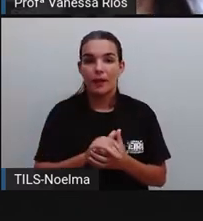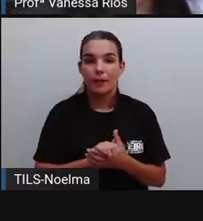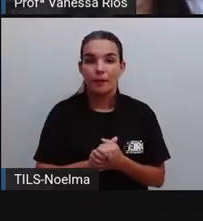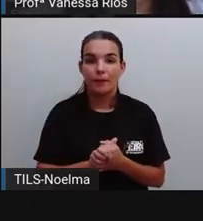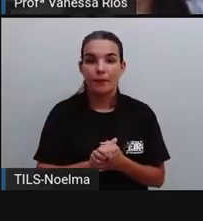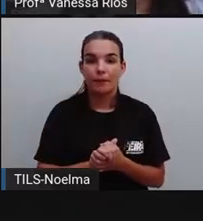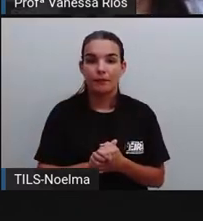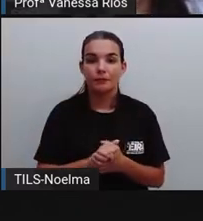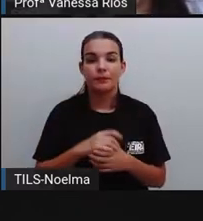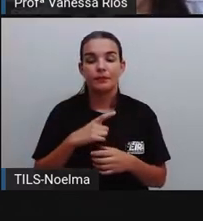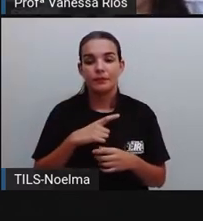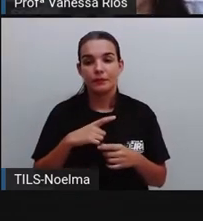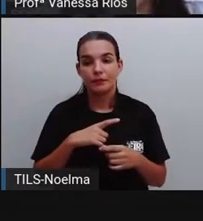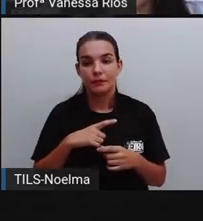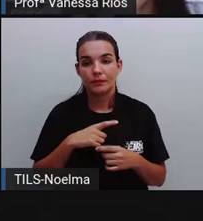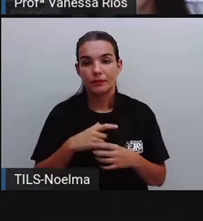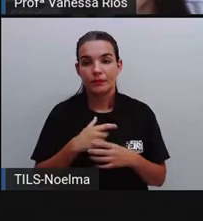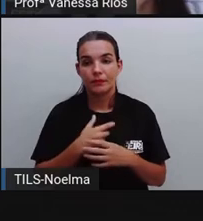luminosidade.